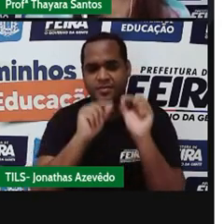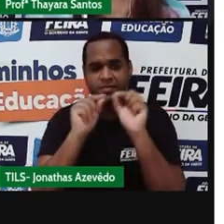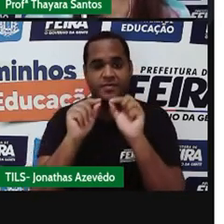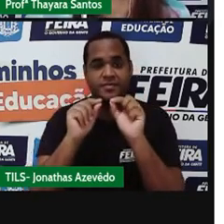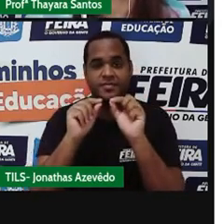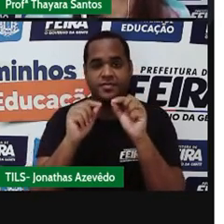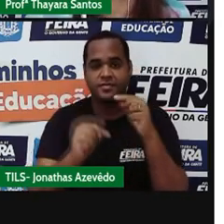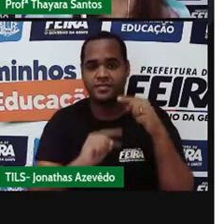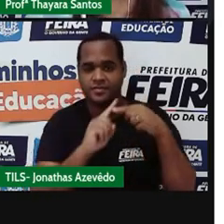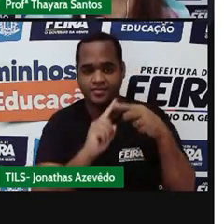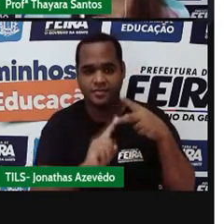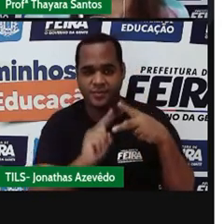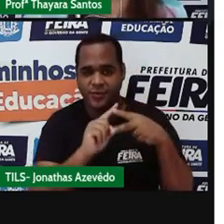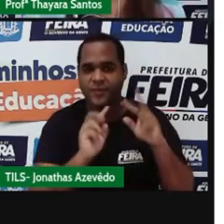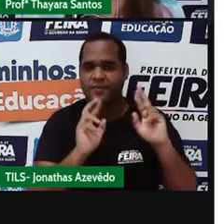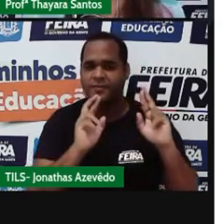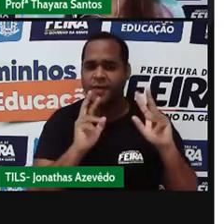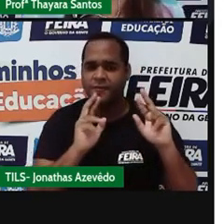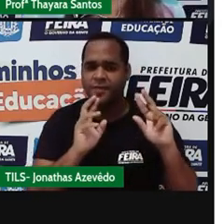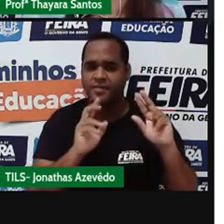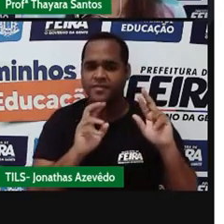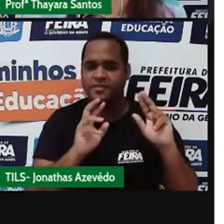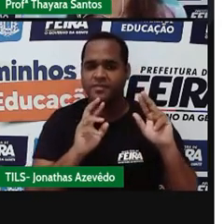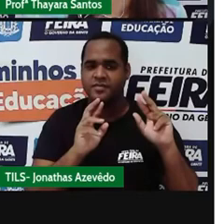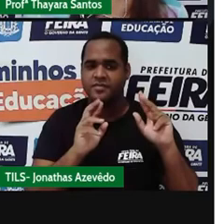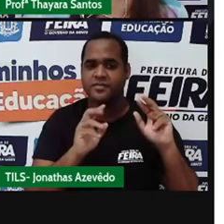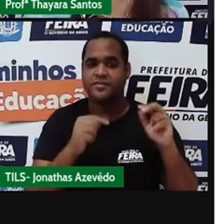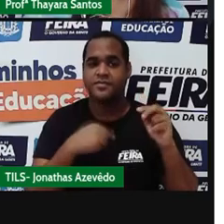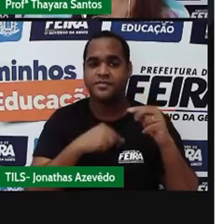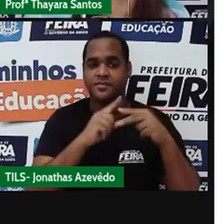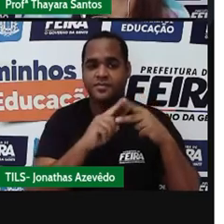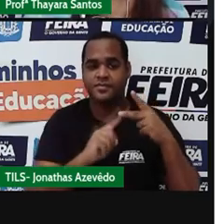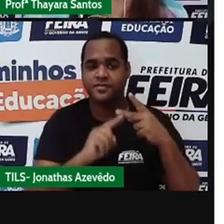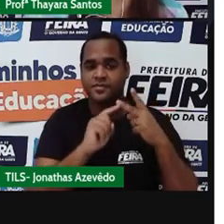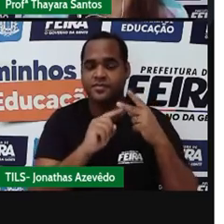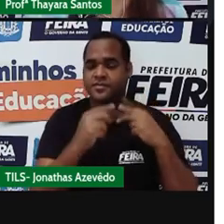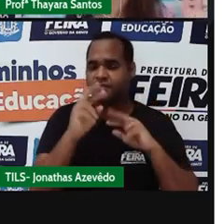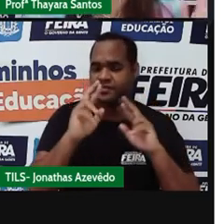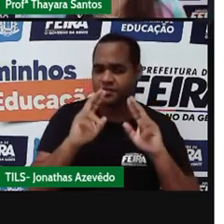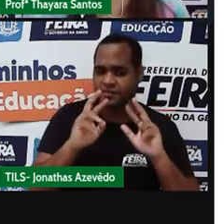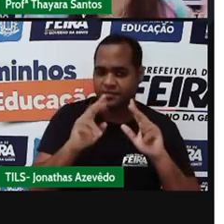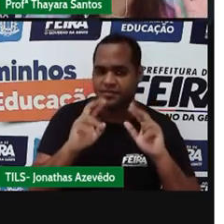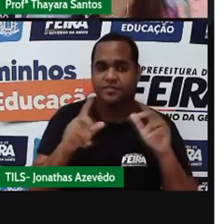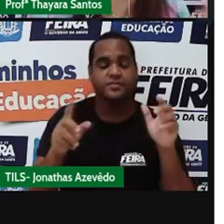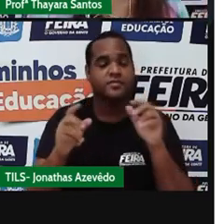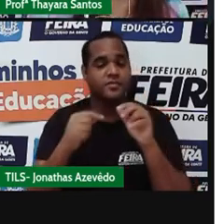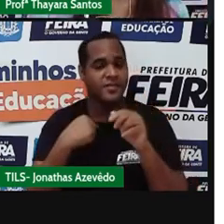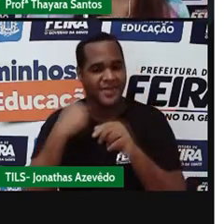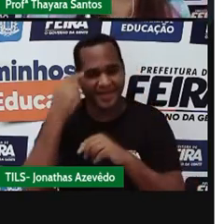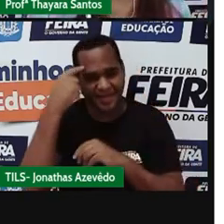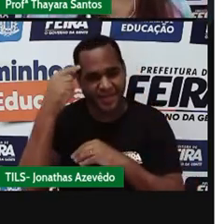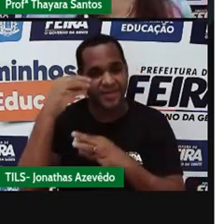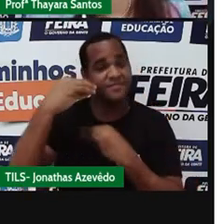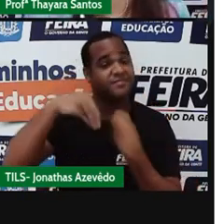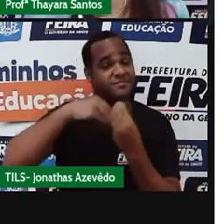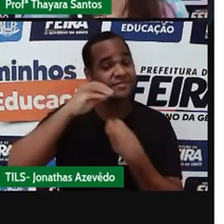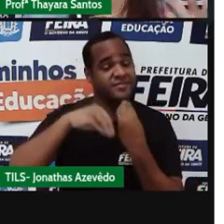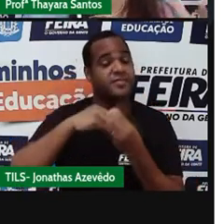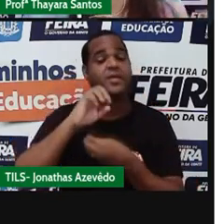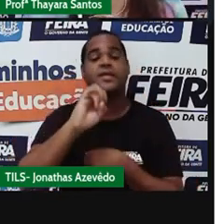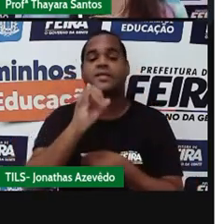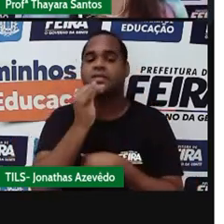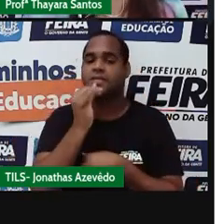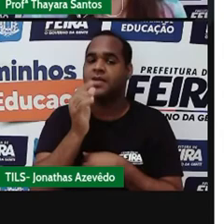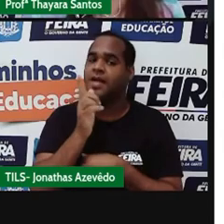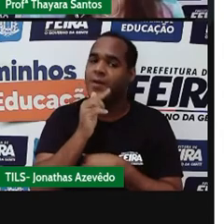a gente tem duas substâncias diferentes juntas. Se eu tenho duas substâncias diferentes juntas, então eu já sei que é uma mistura. Mas quando eu